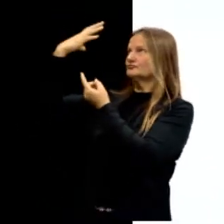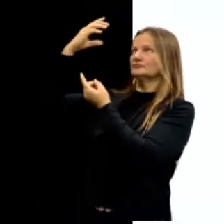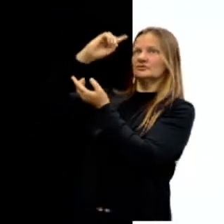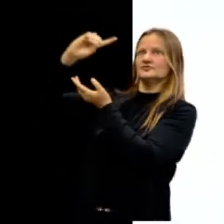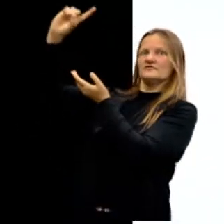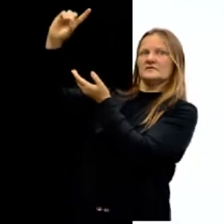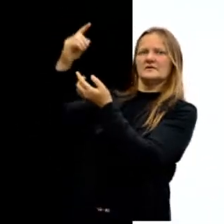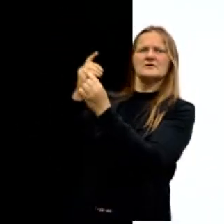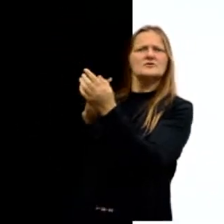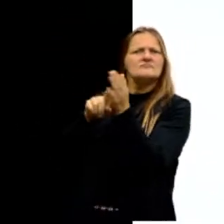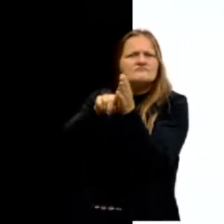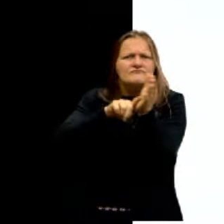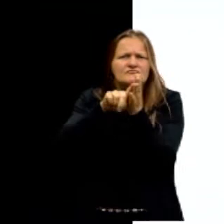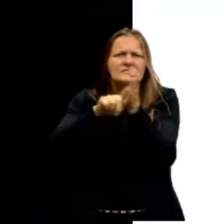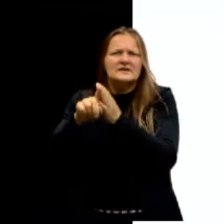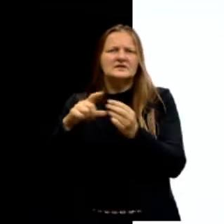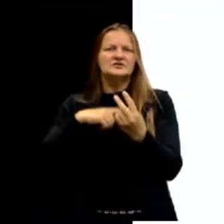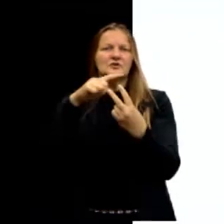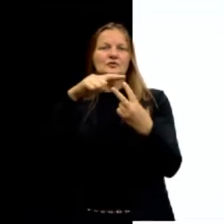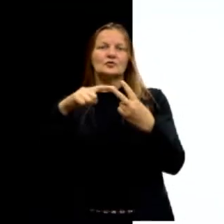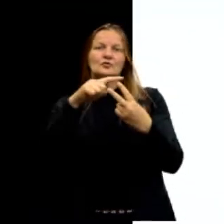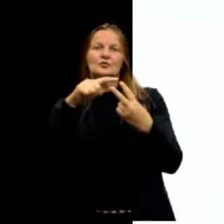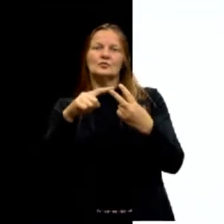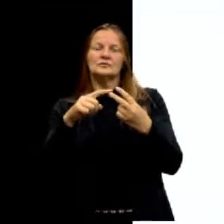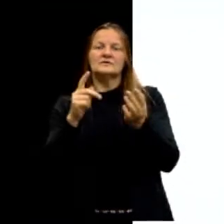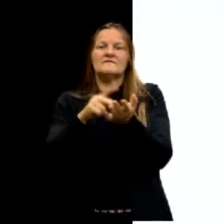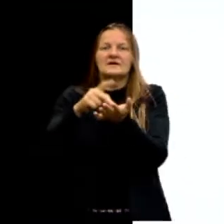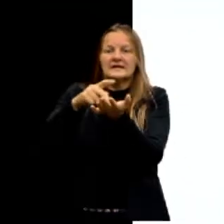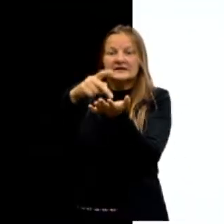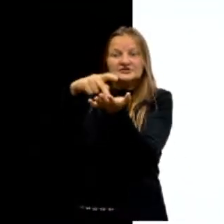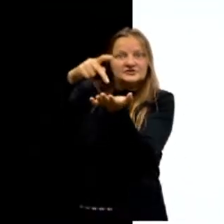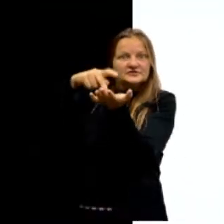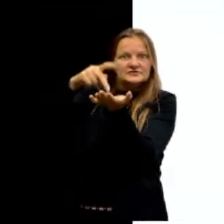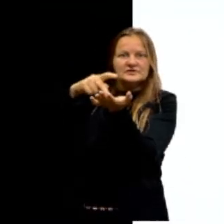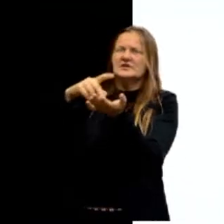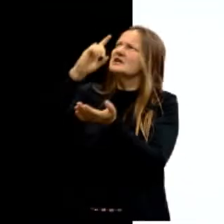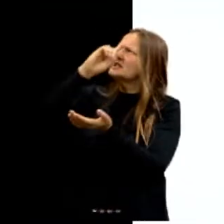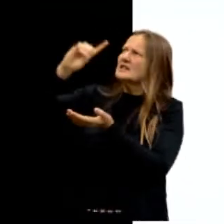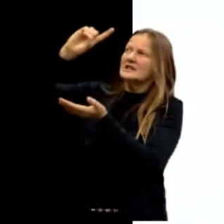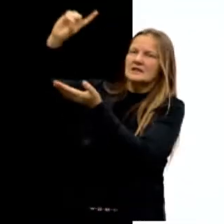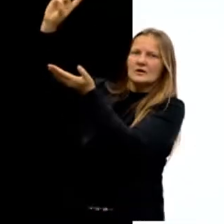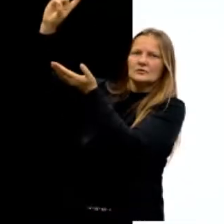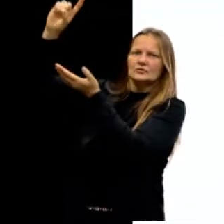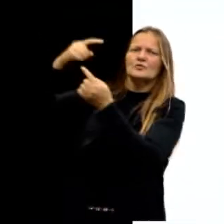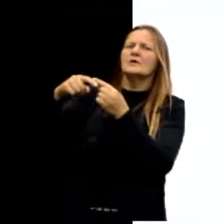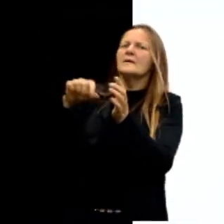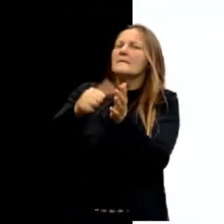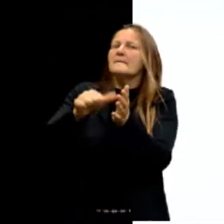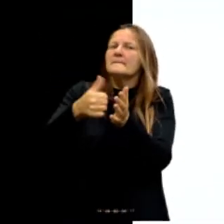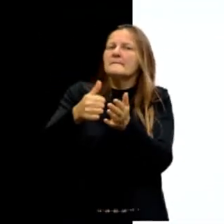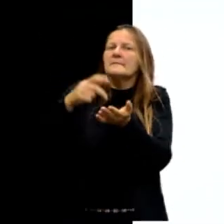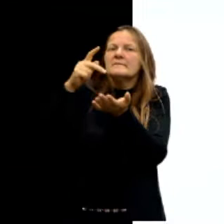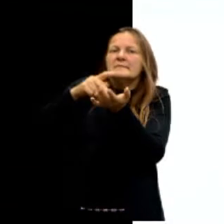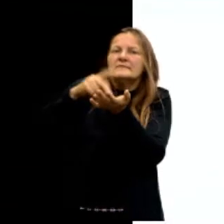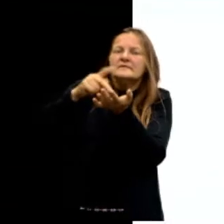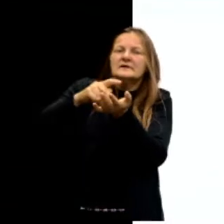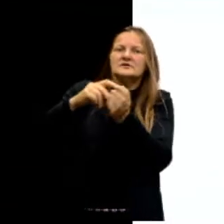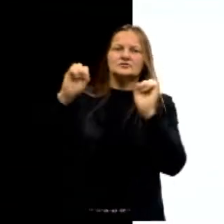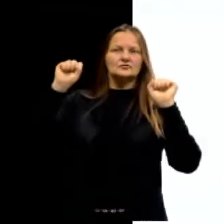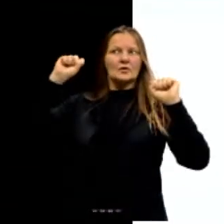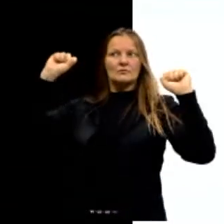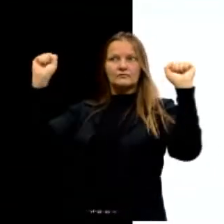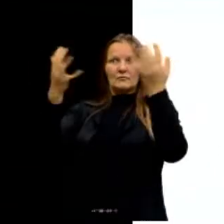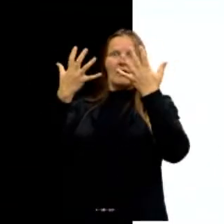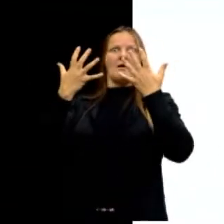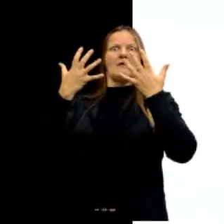diz que há duas modalidades de verdades acerca de Deus. A primeira refere-se à verdade da revelação,